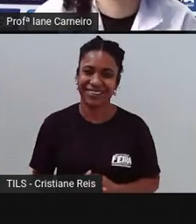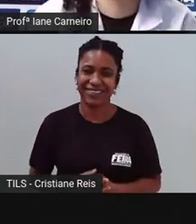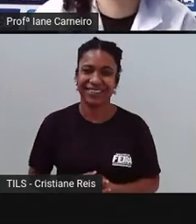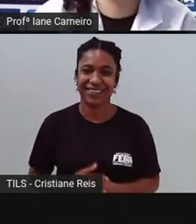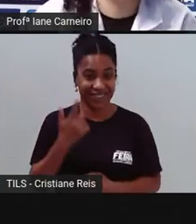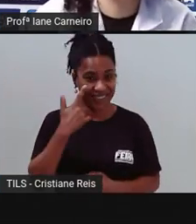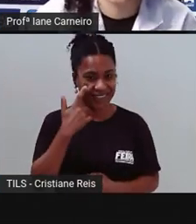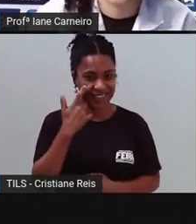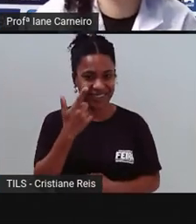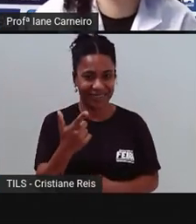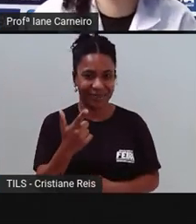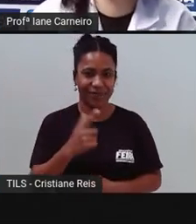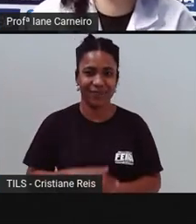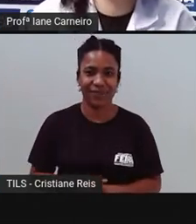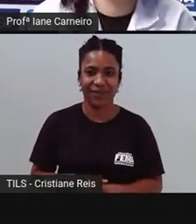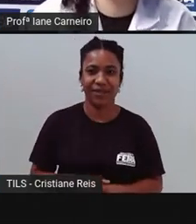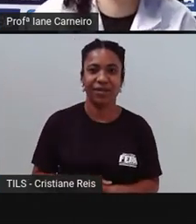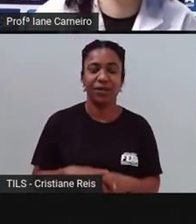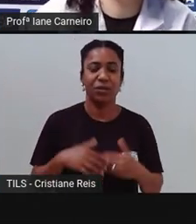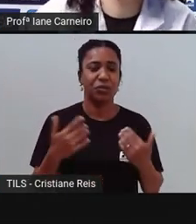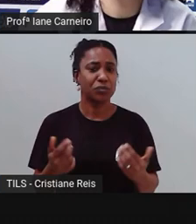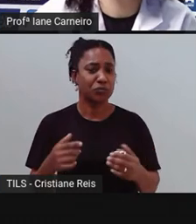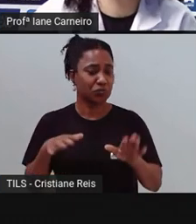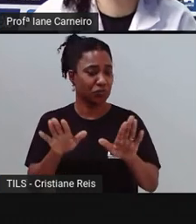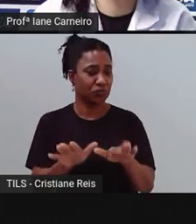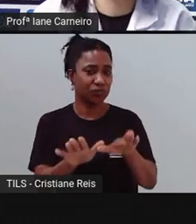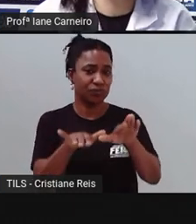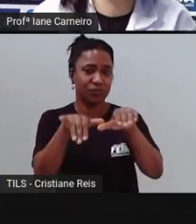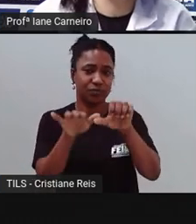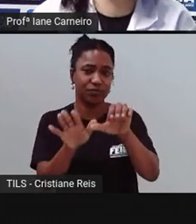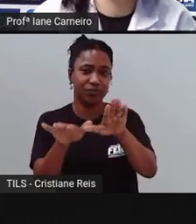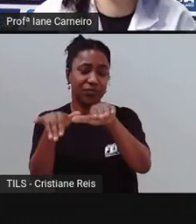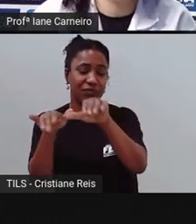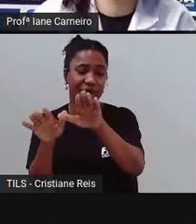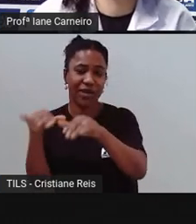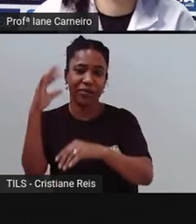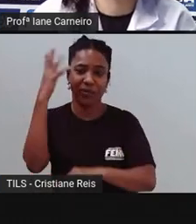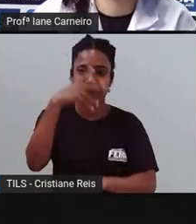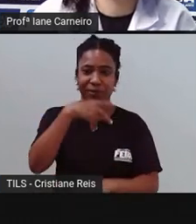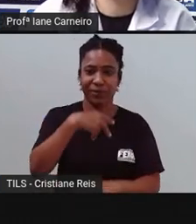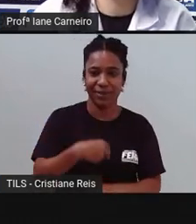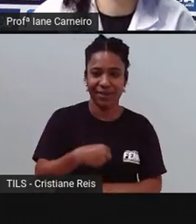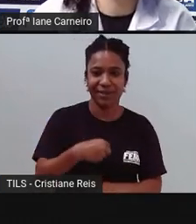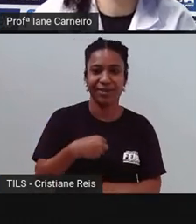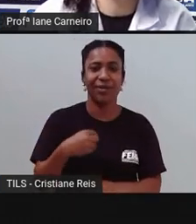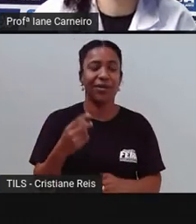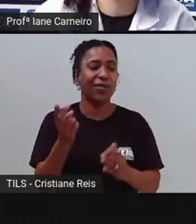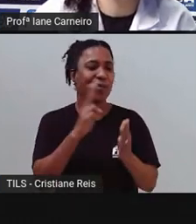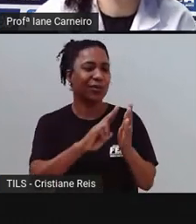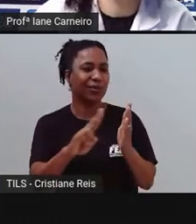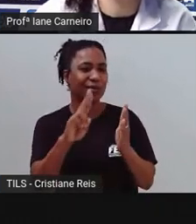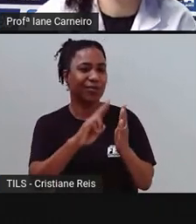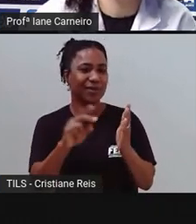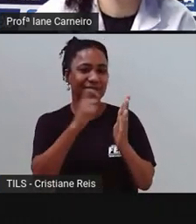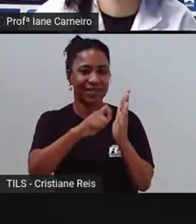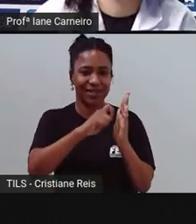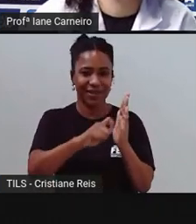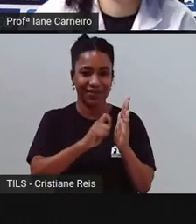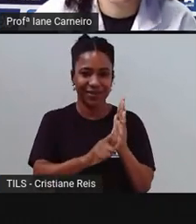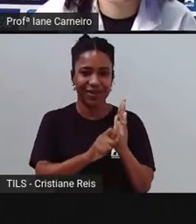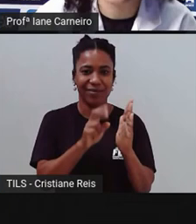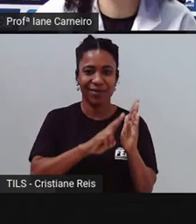Próximo. Sou uma ave bonita. Tente meu nome escrever. Leia de trás para frente e o mesmo nome irá ver.